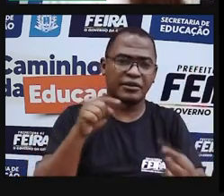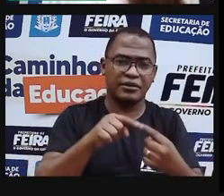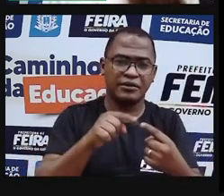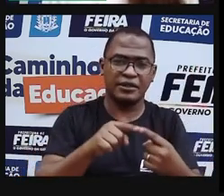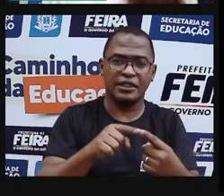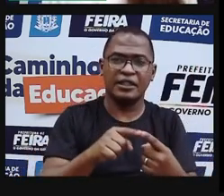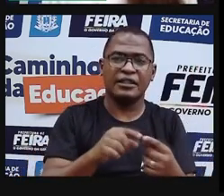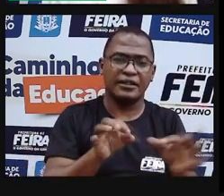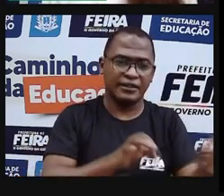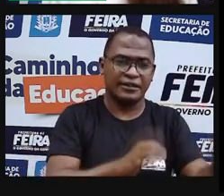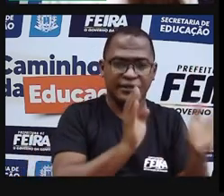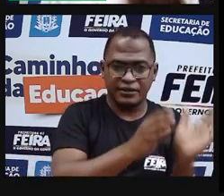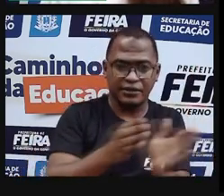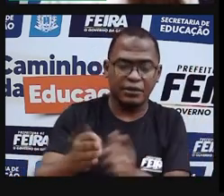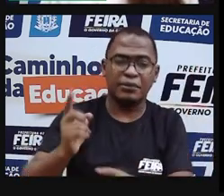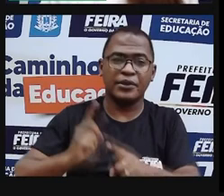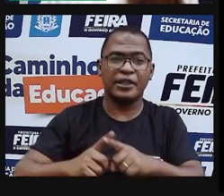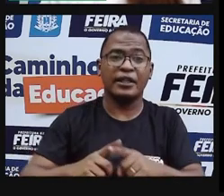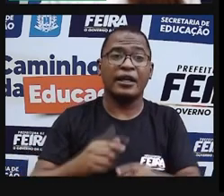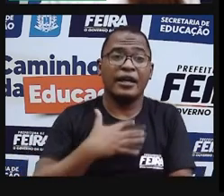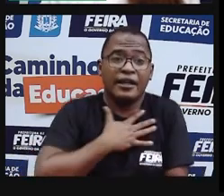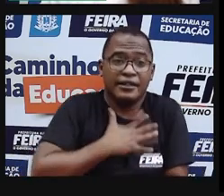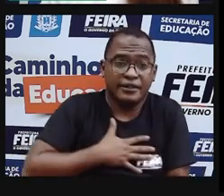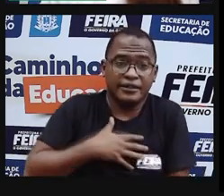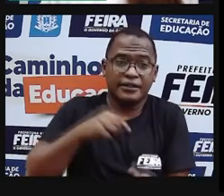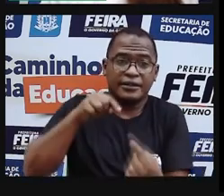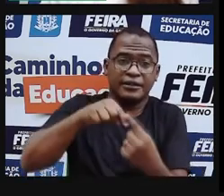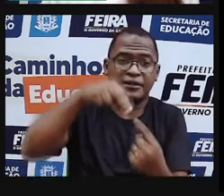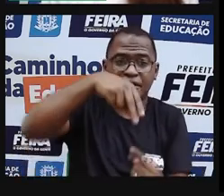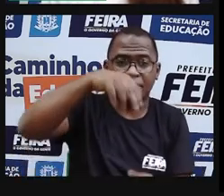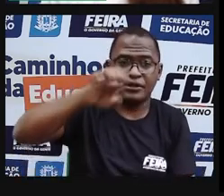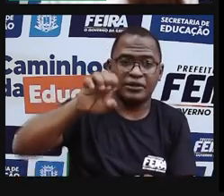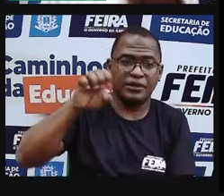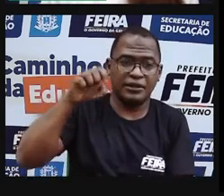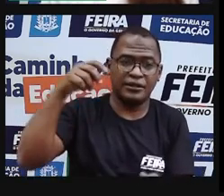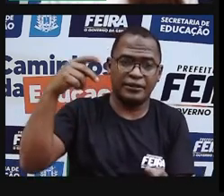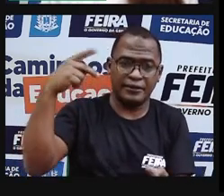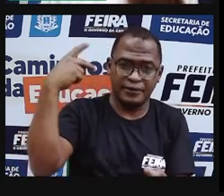fugindo das nossas tradições, né, colocando aí uma nordestina,